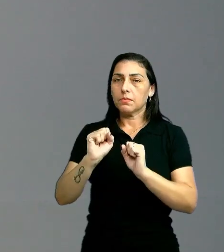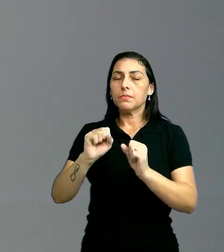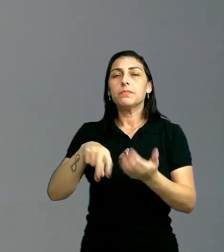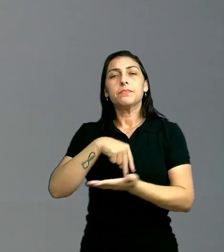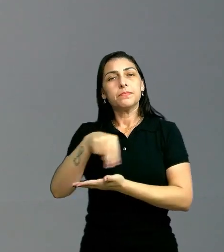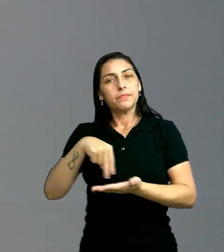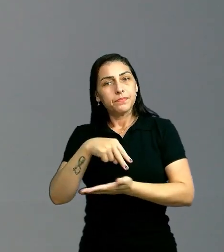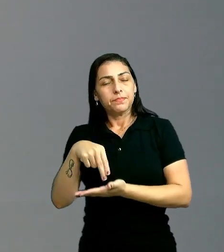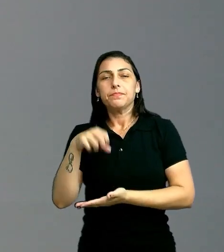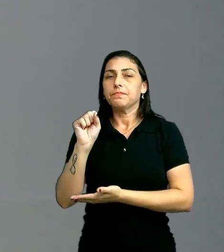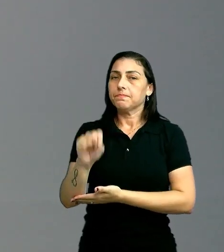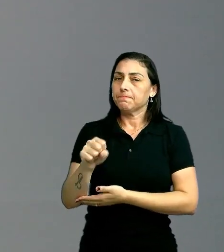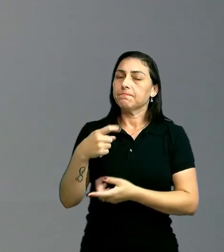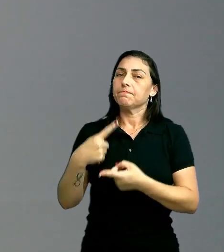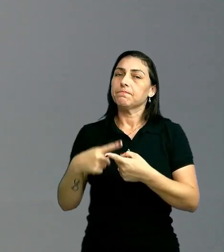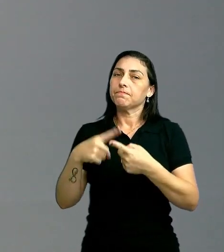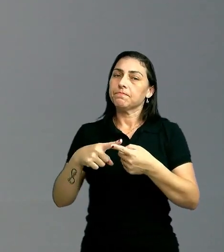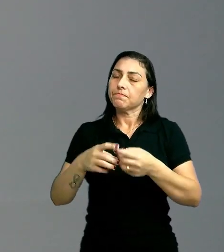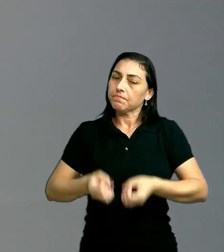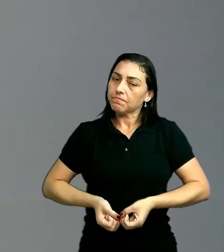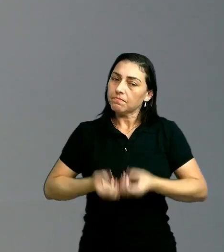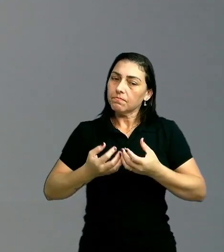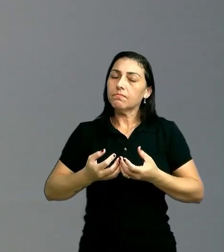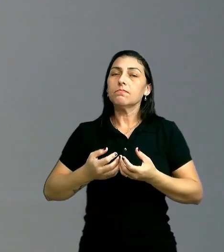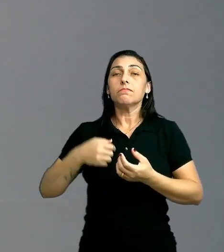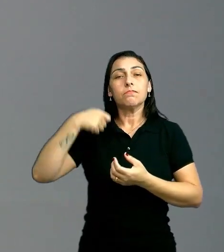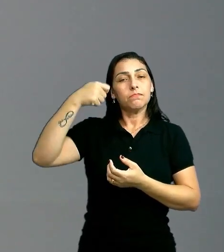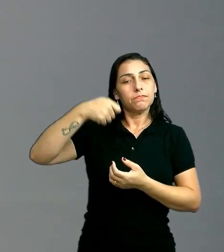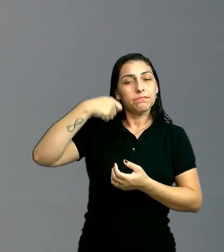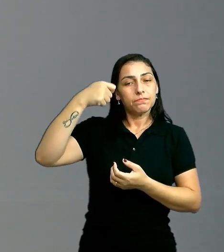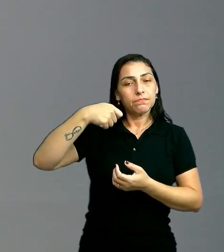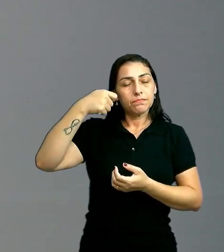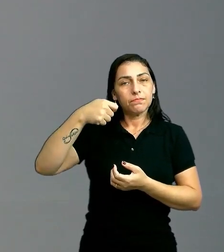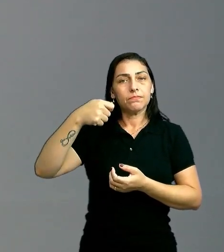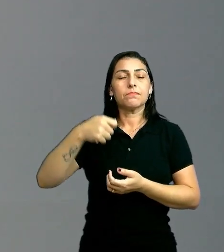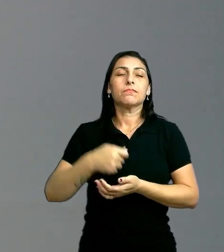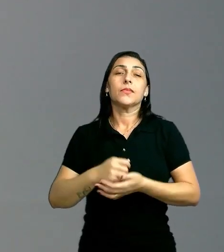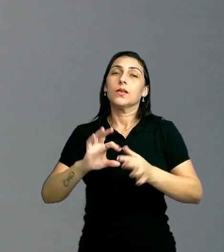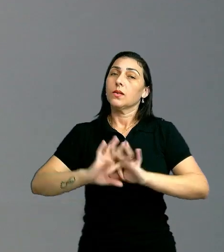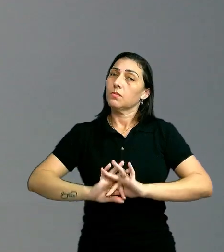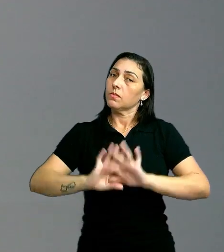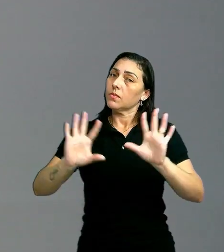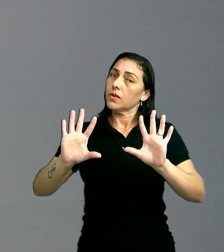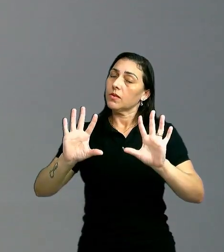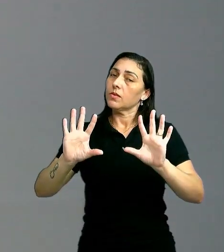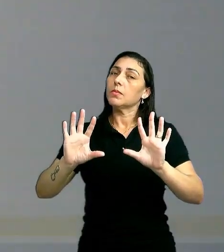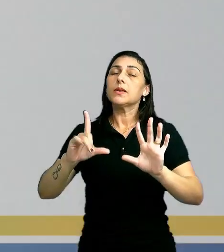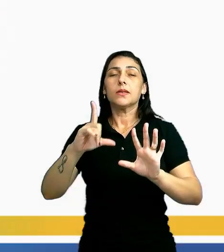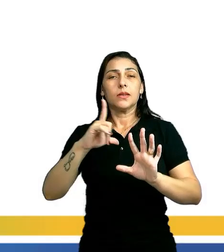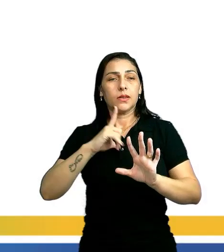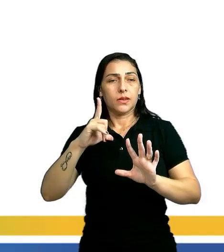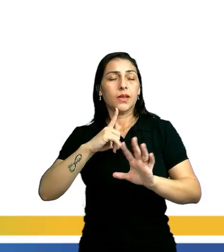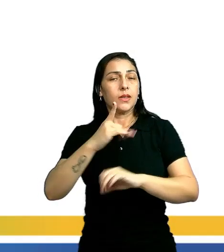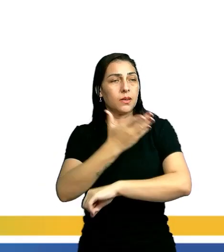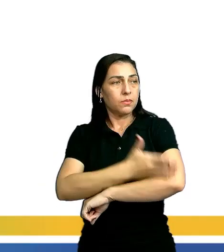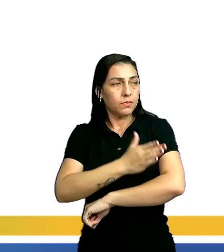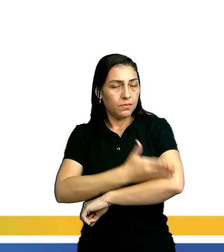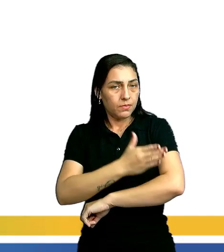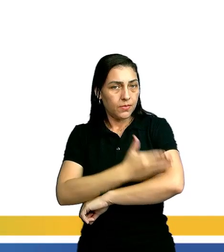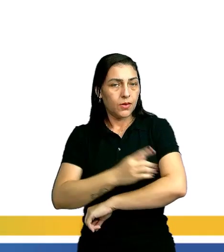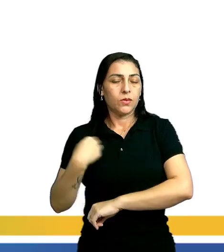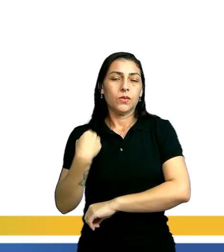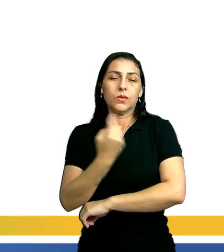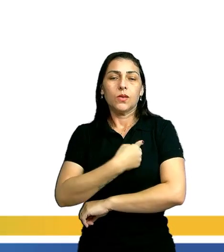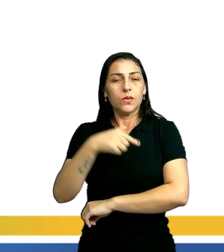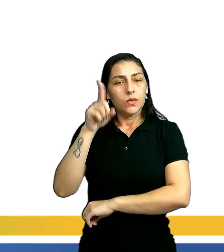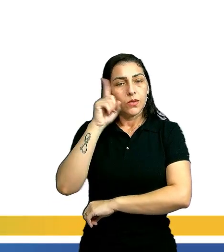sim, dançar, porque ela é uma manifestação artística. E, claro, nós somos livres para ter essa prática no